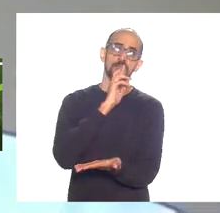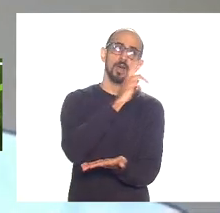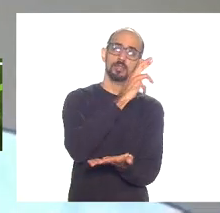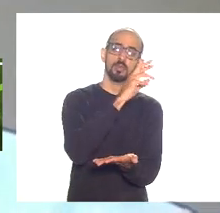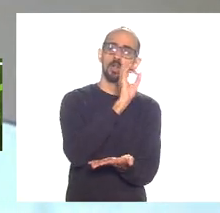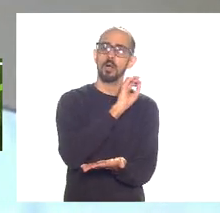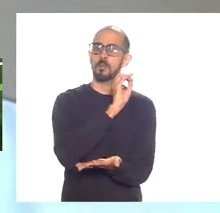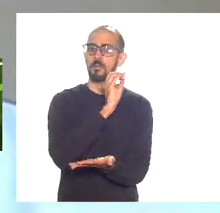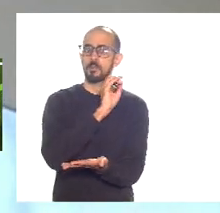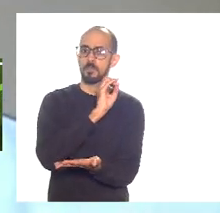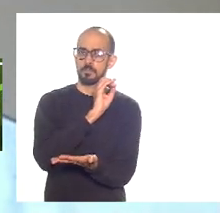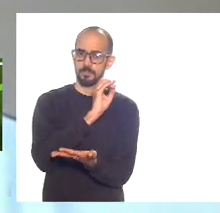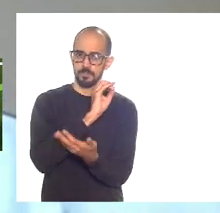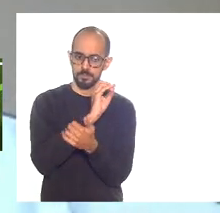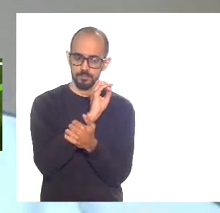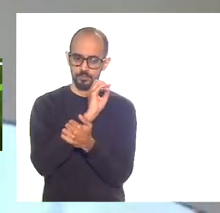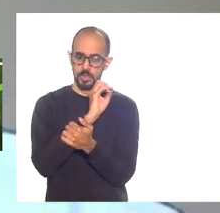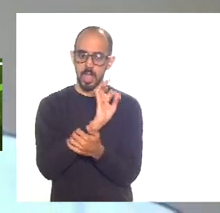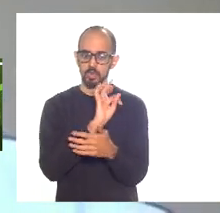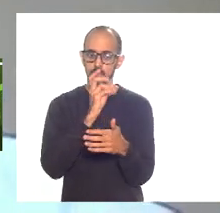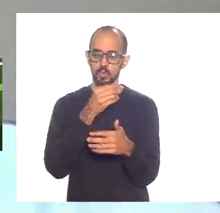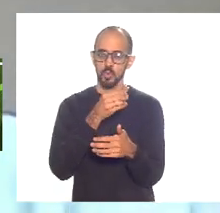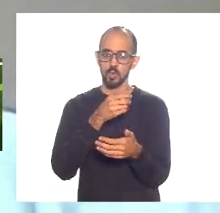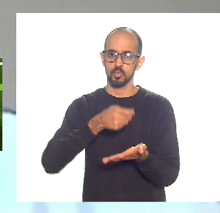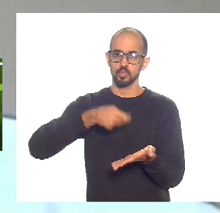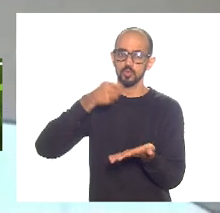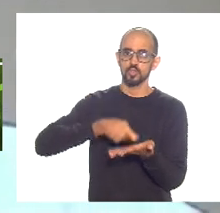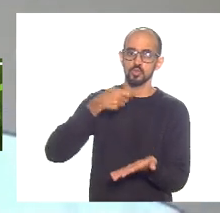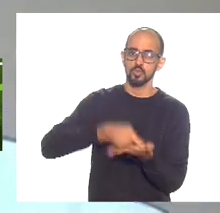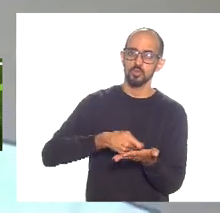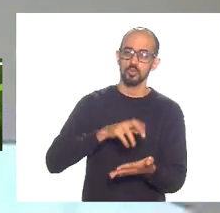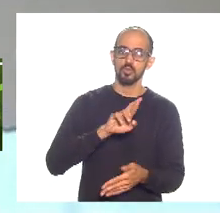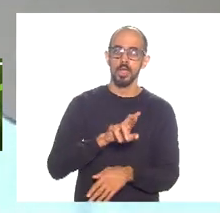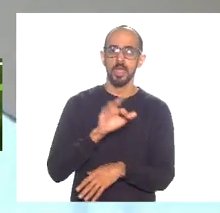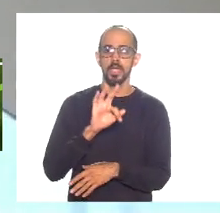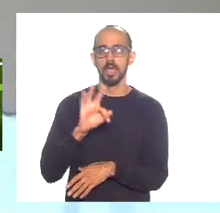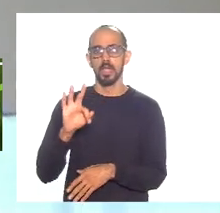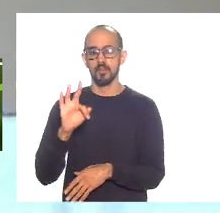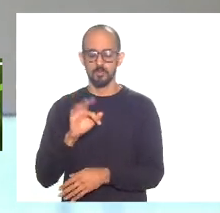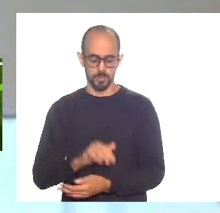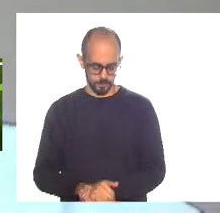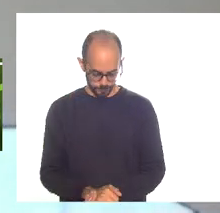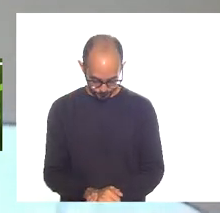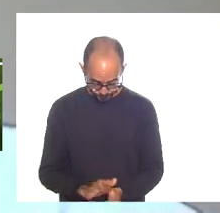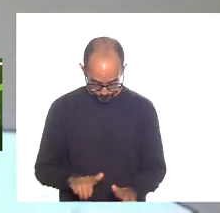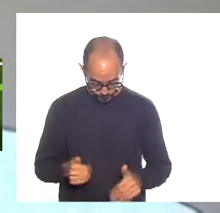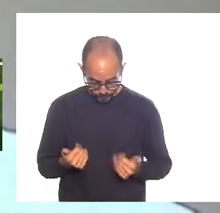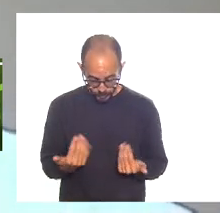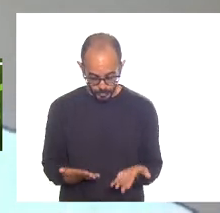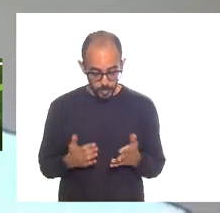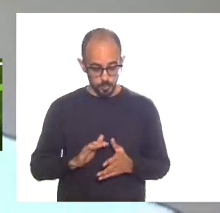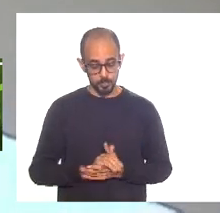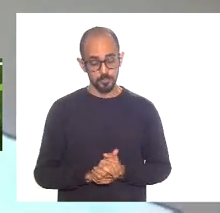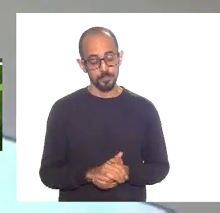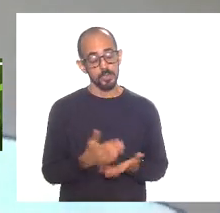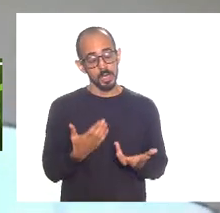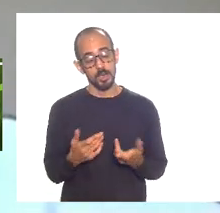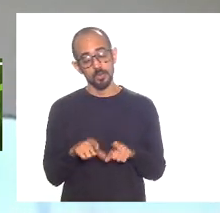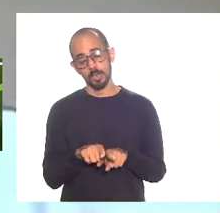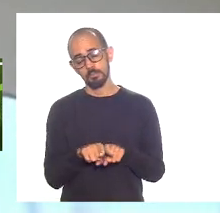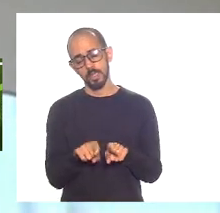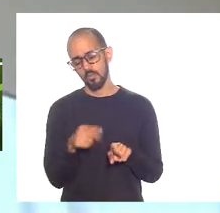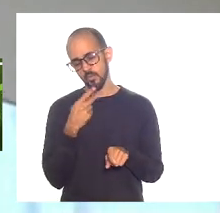ponderação aos itames do RRF então acho fundamental queria também dizer que a gente fala muito